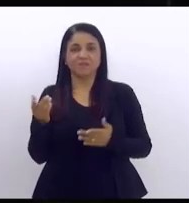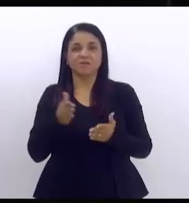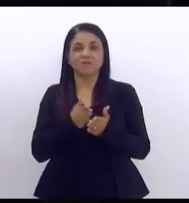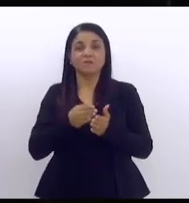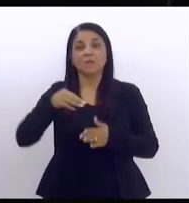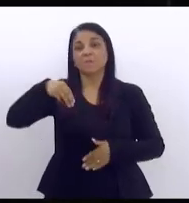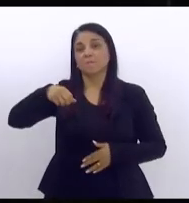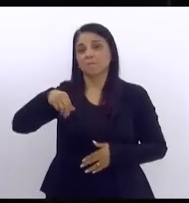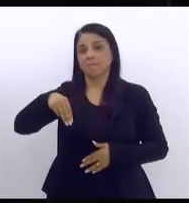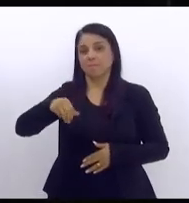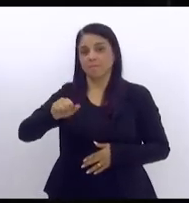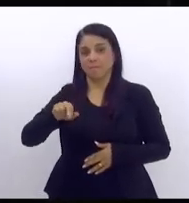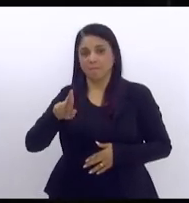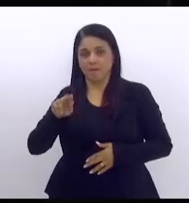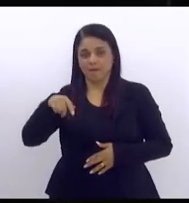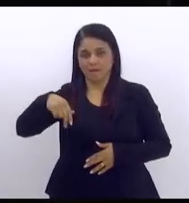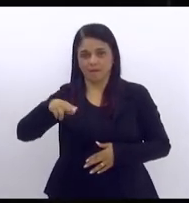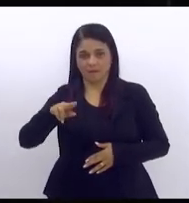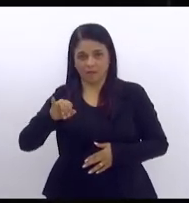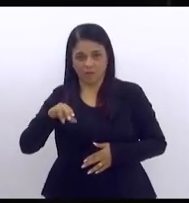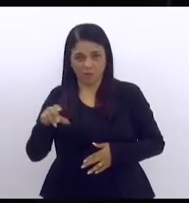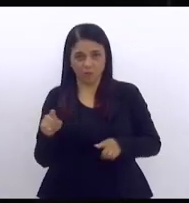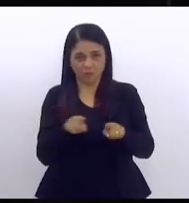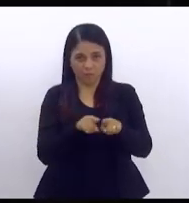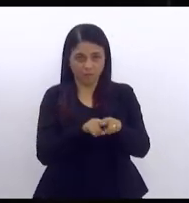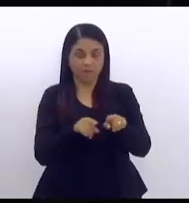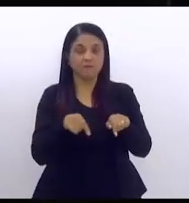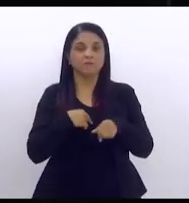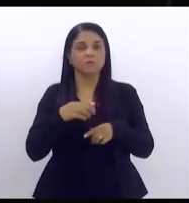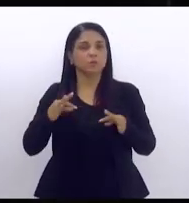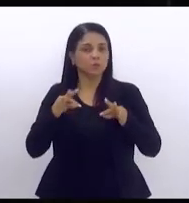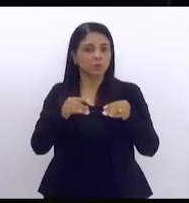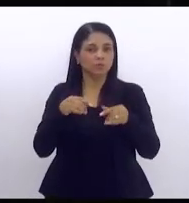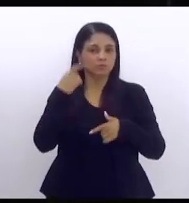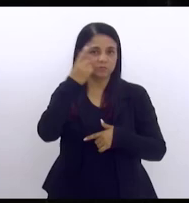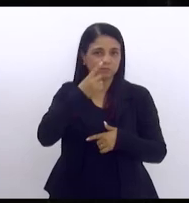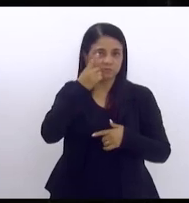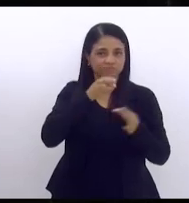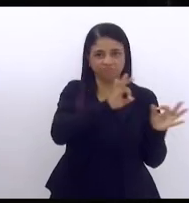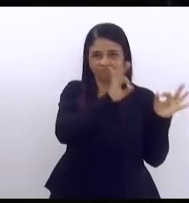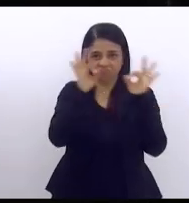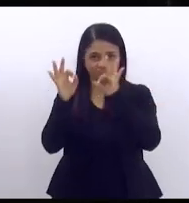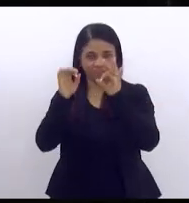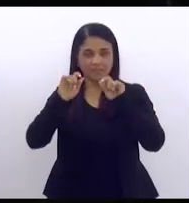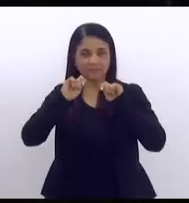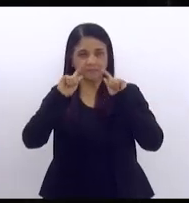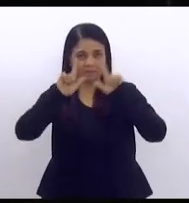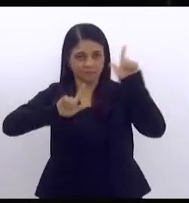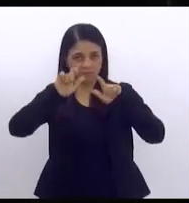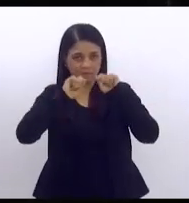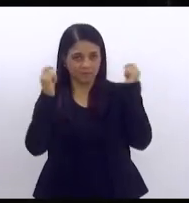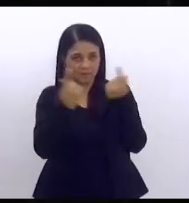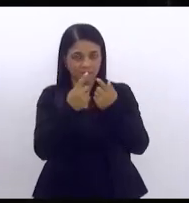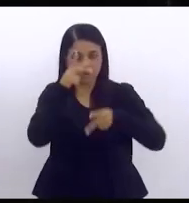aí na mesa, e todos os parlamentares que nos assistem pela TV Alerje e a população.